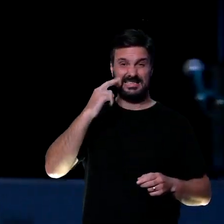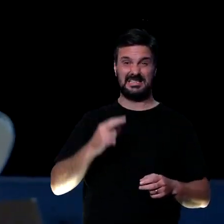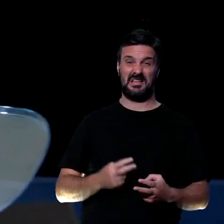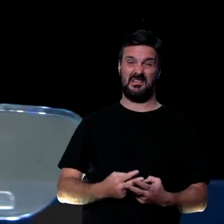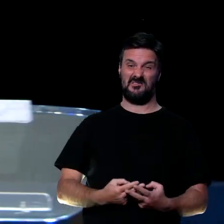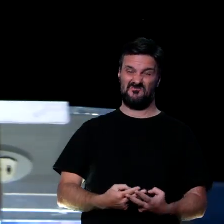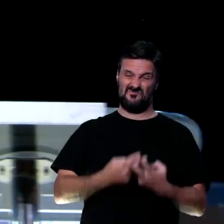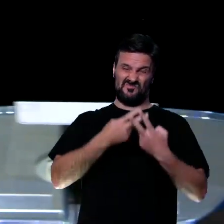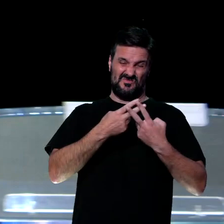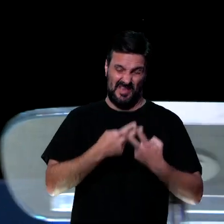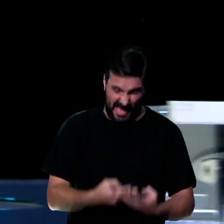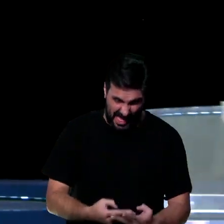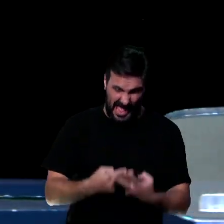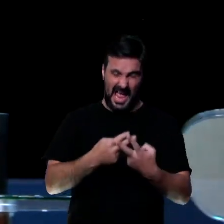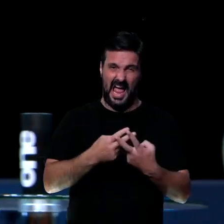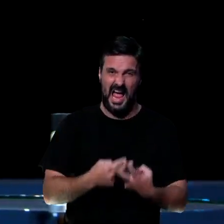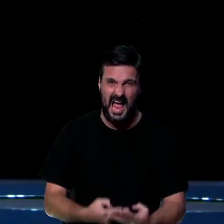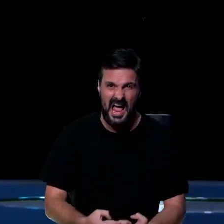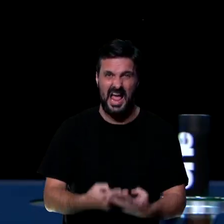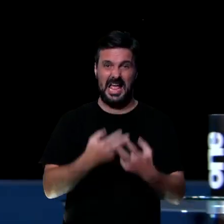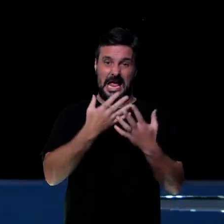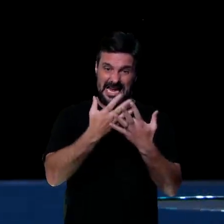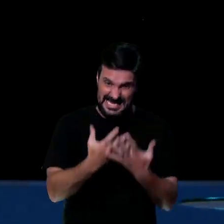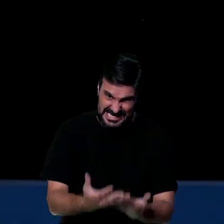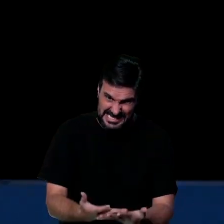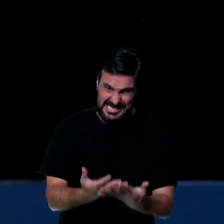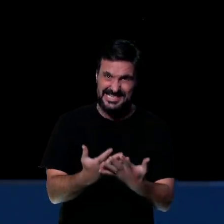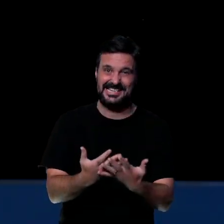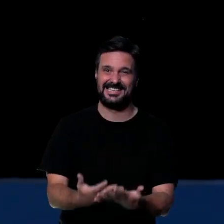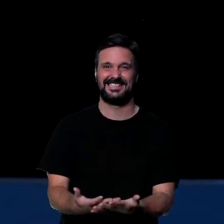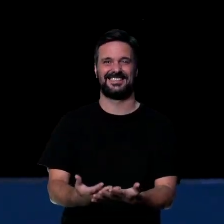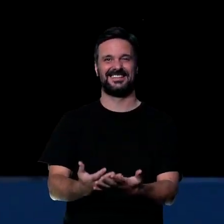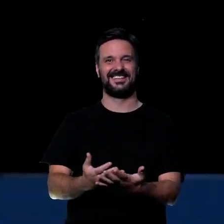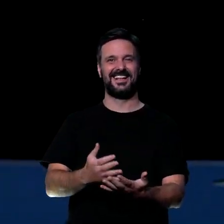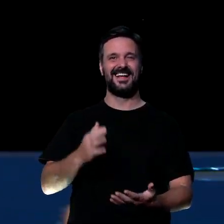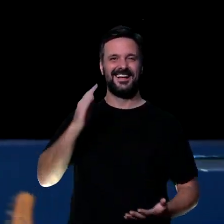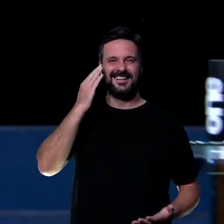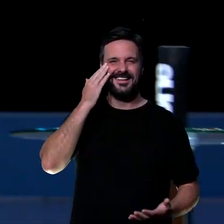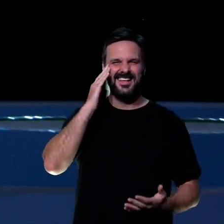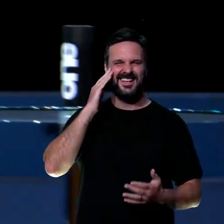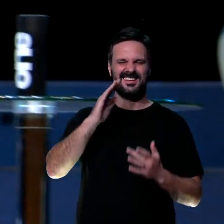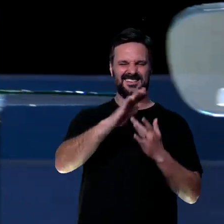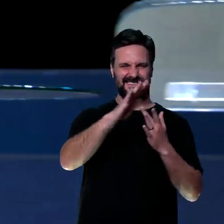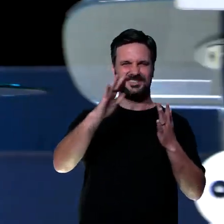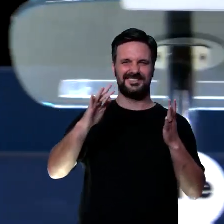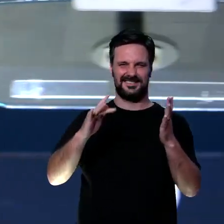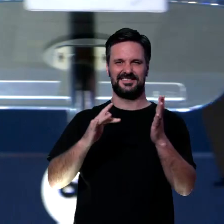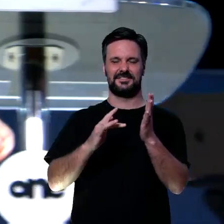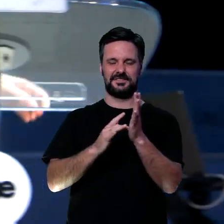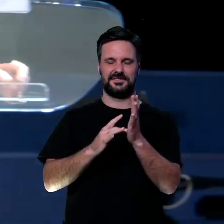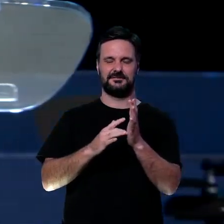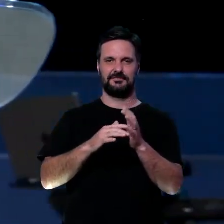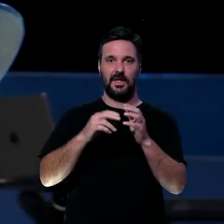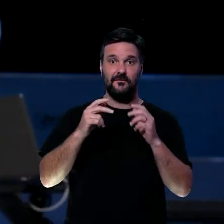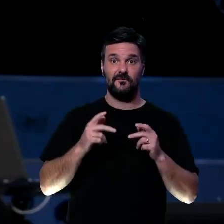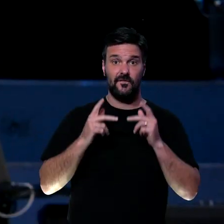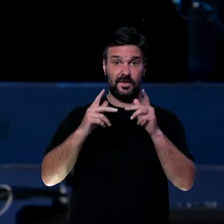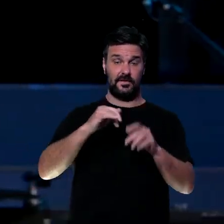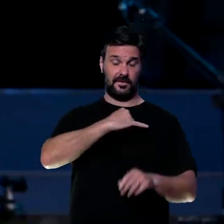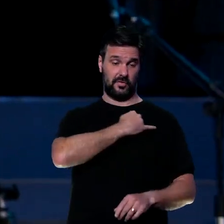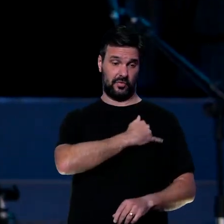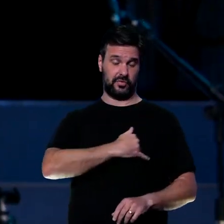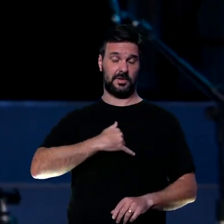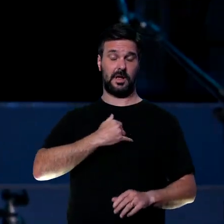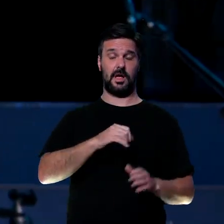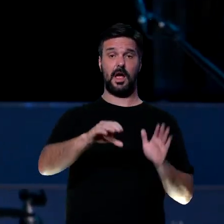Mas é isso. O nosso diferencial, gente, é esse. Olha o que Jesus disse em João capítulo